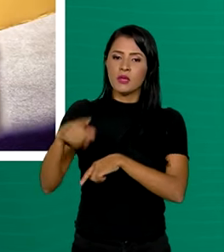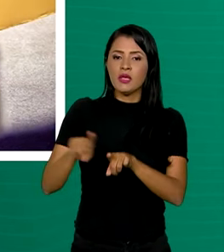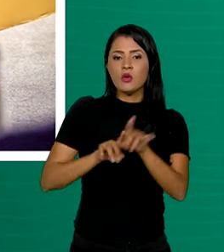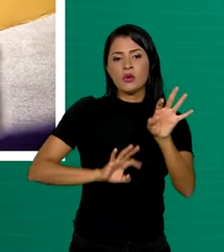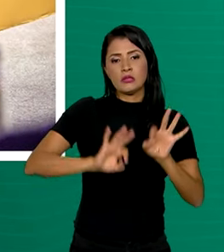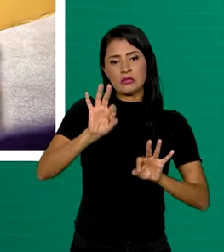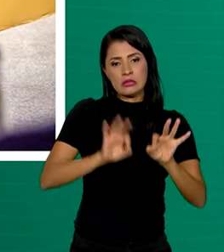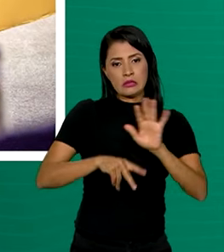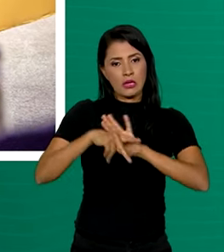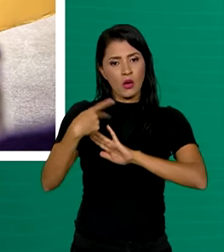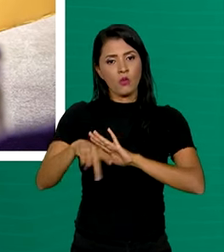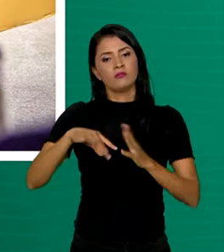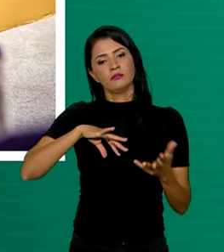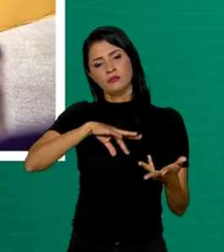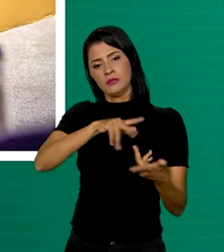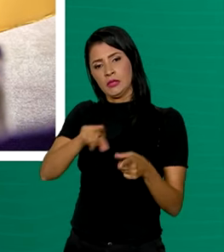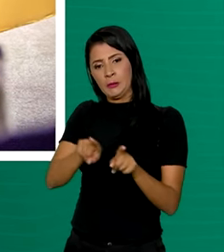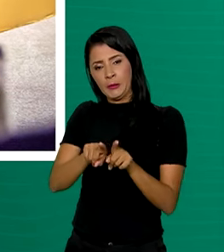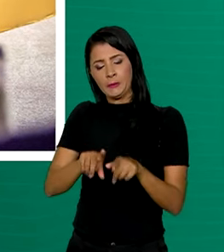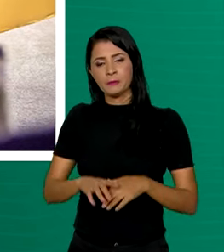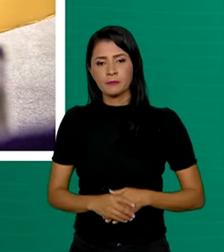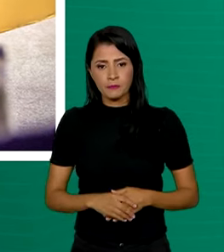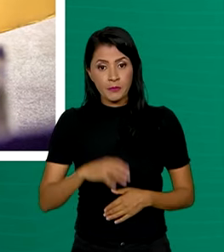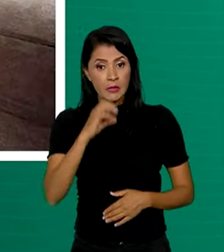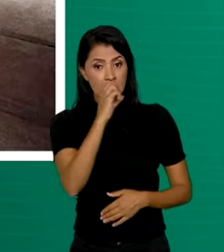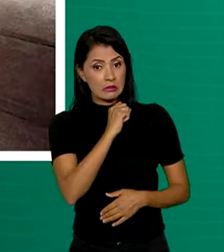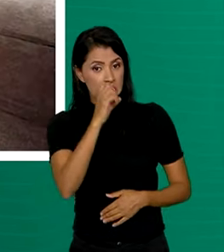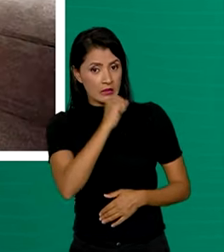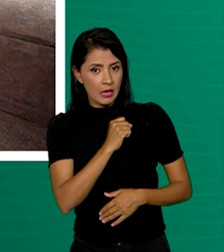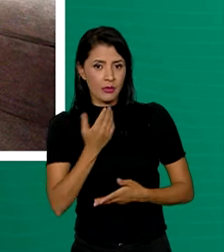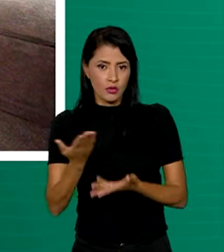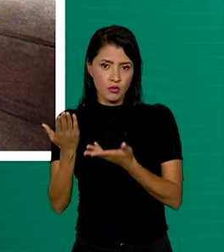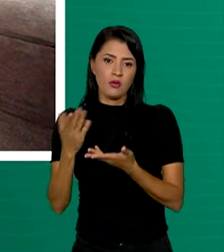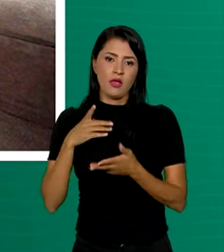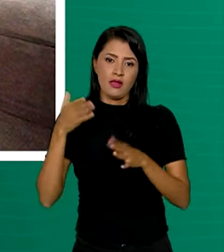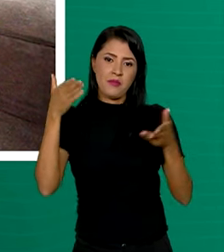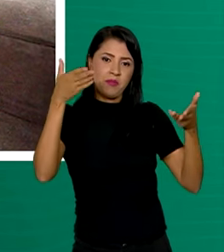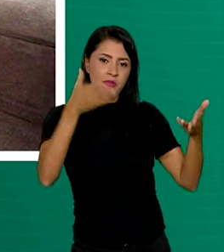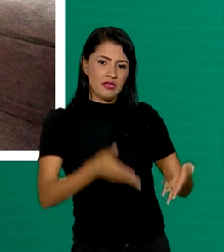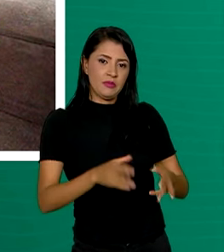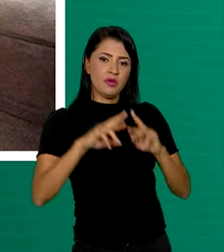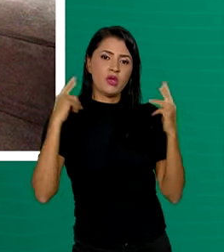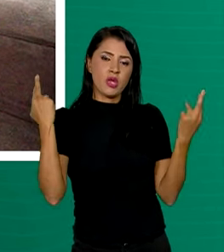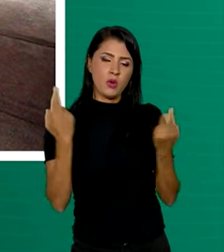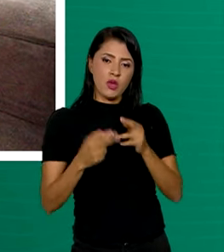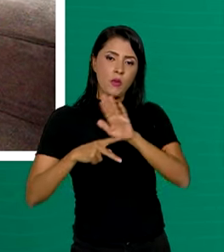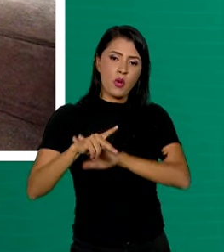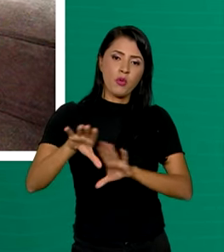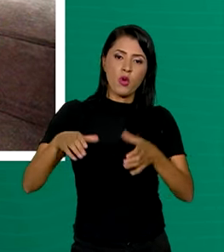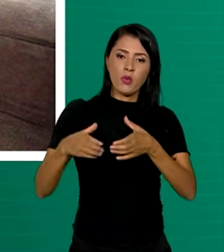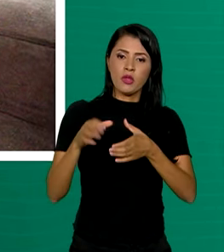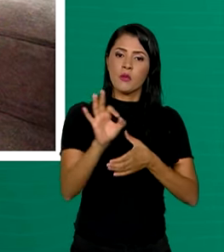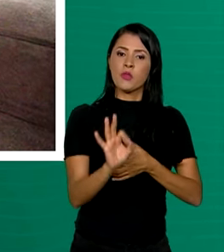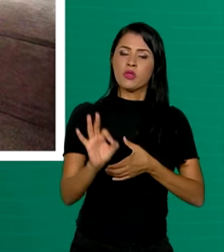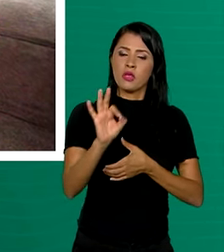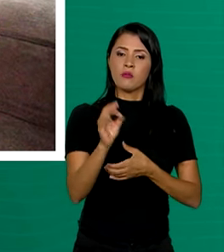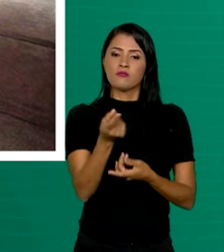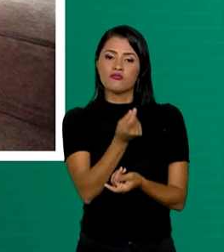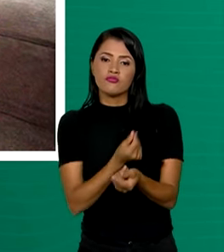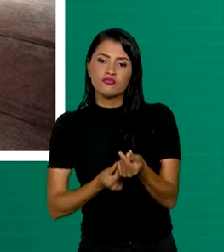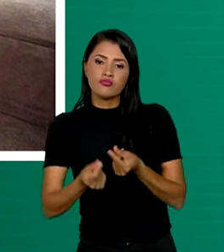de organizações internacionais. No sábado, o ministro participa de uma reunião do Comitê Monetário e